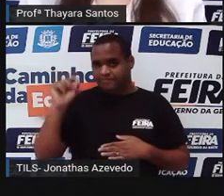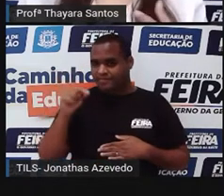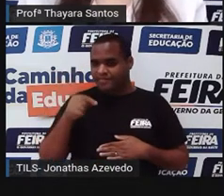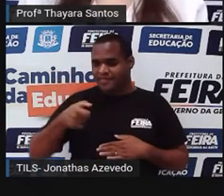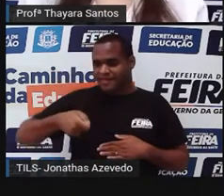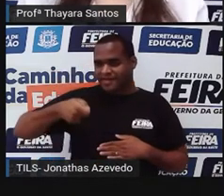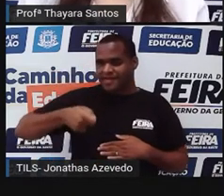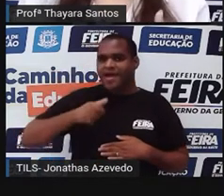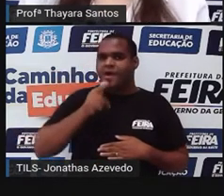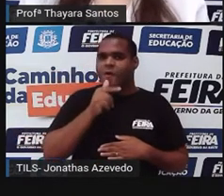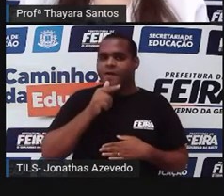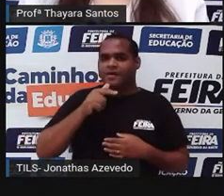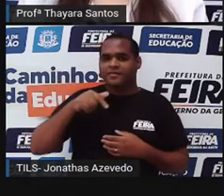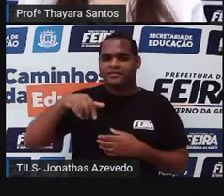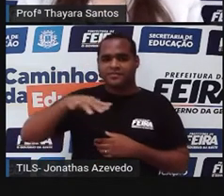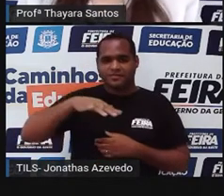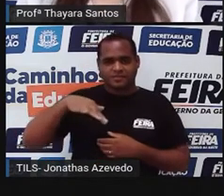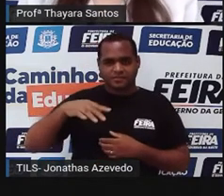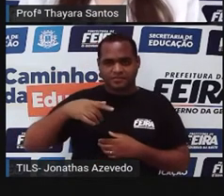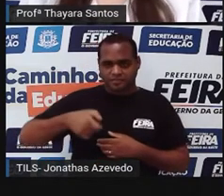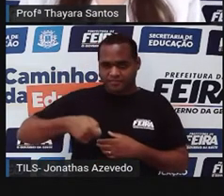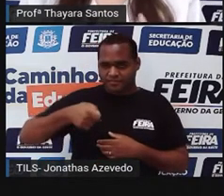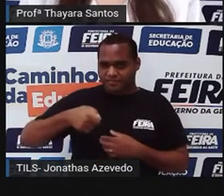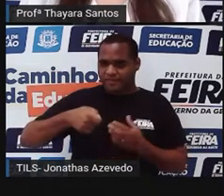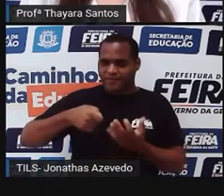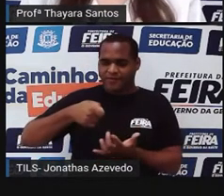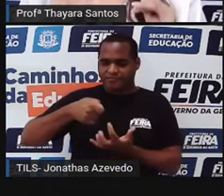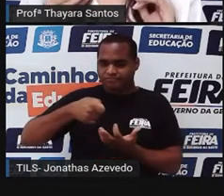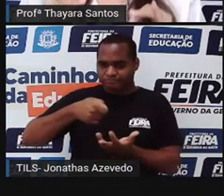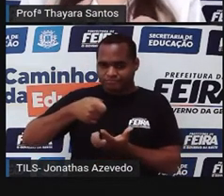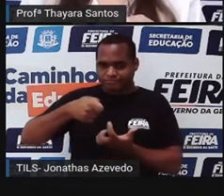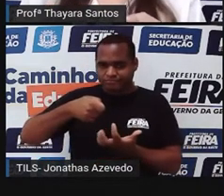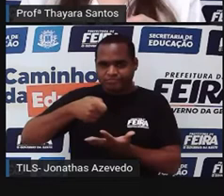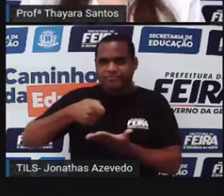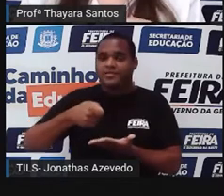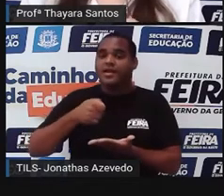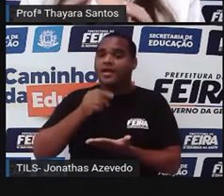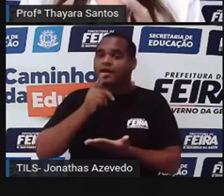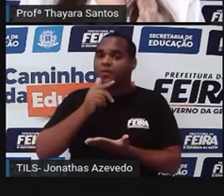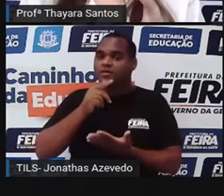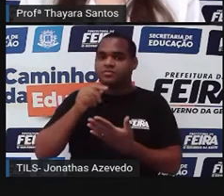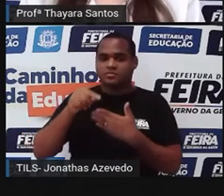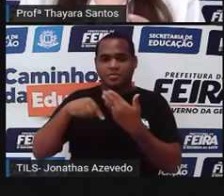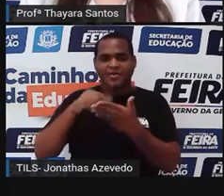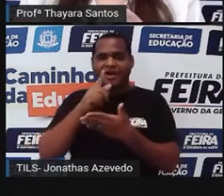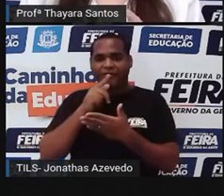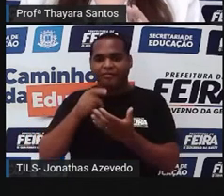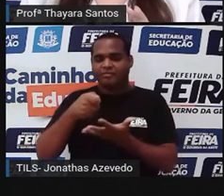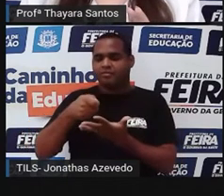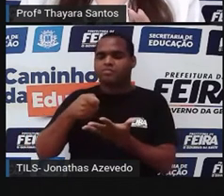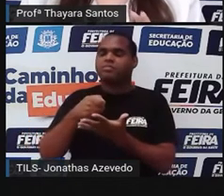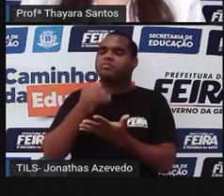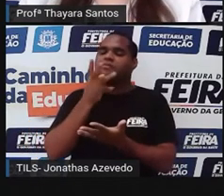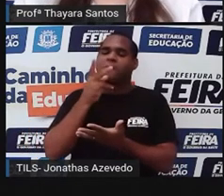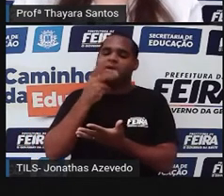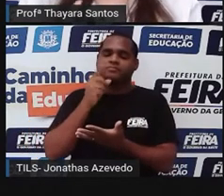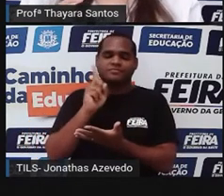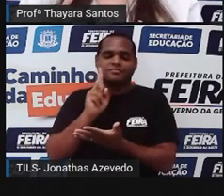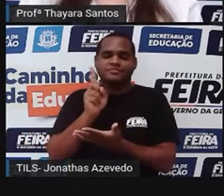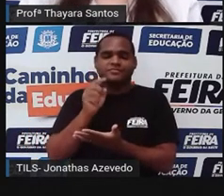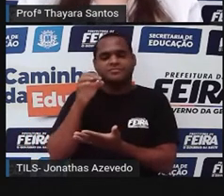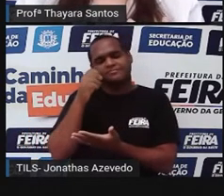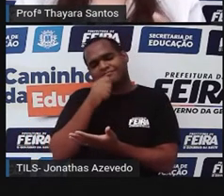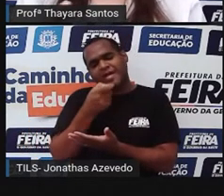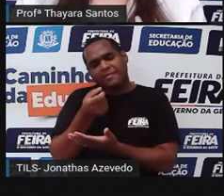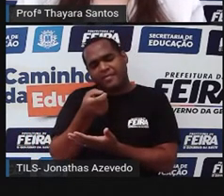panela, encher ela de água e colocar no fogo, deixar ela lá um tempo. A gente vai verificar que depois de um tempo, nem precisa ser muito tempo assim, depois de